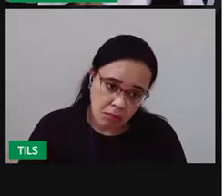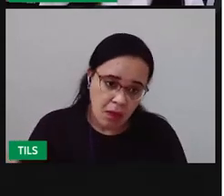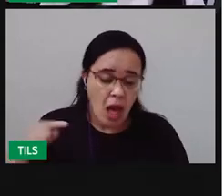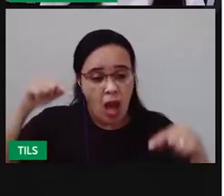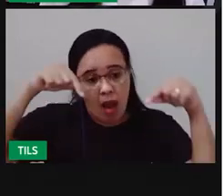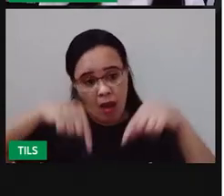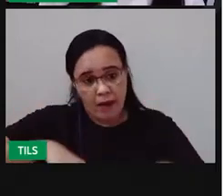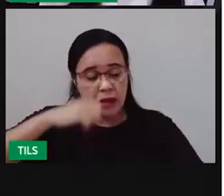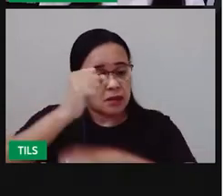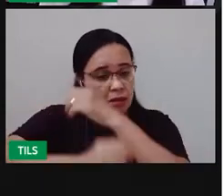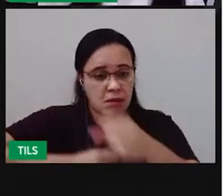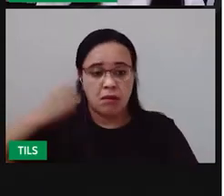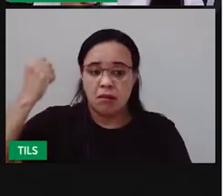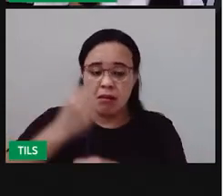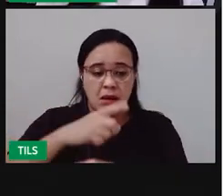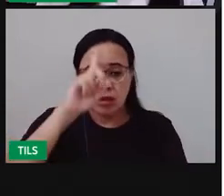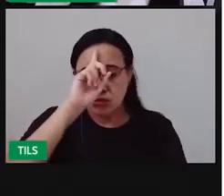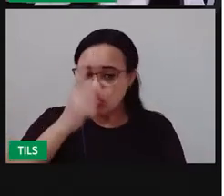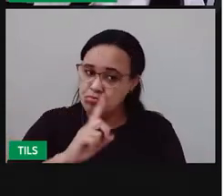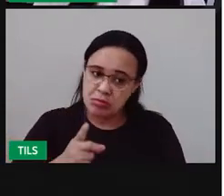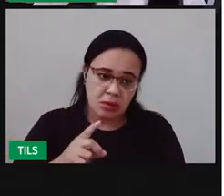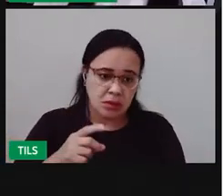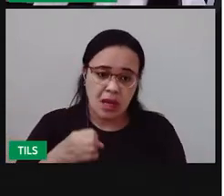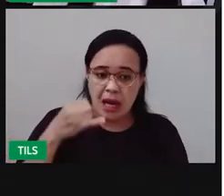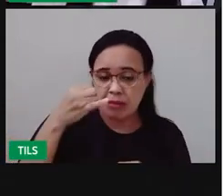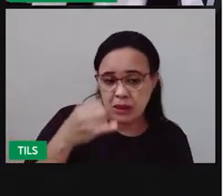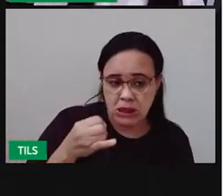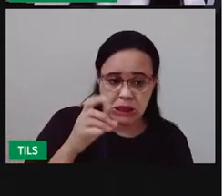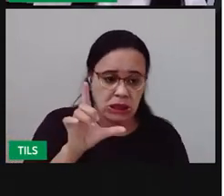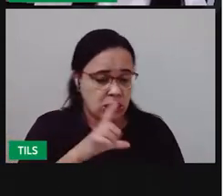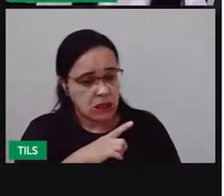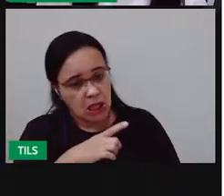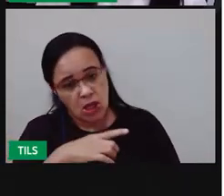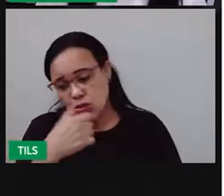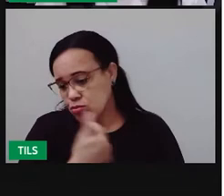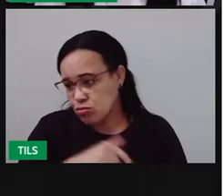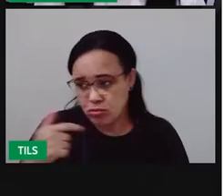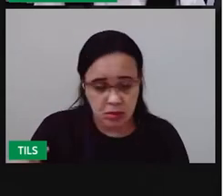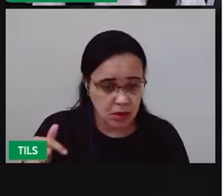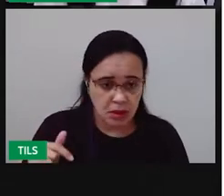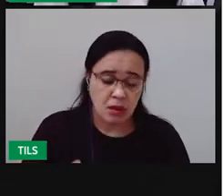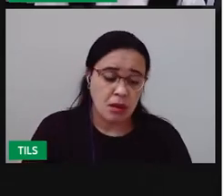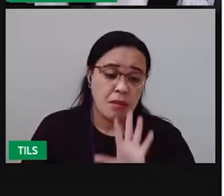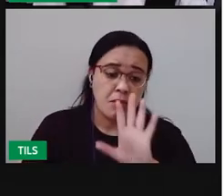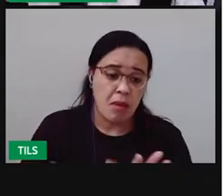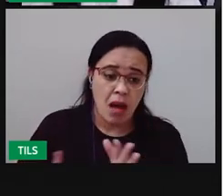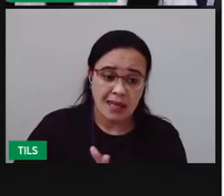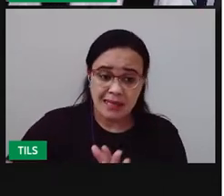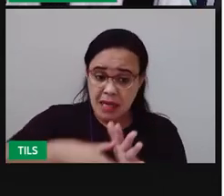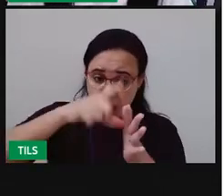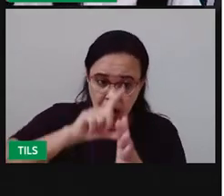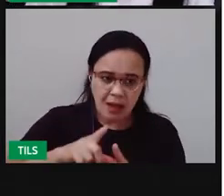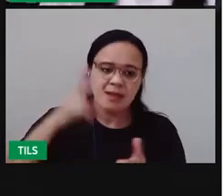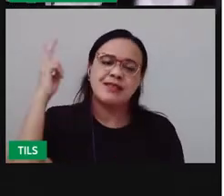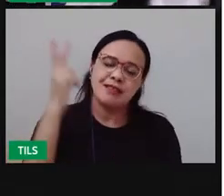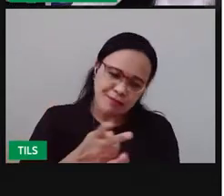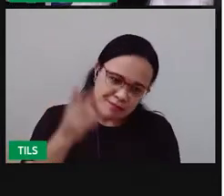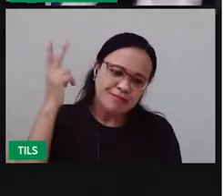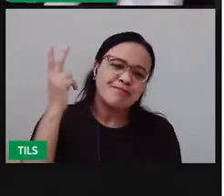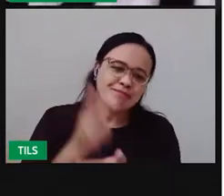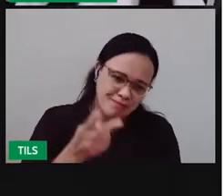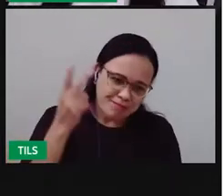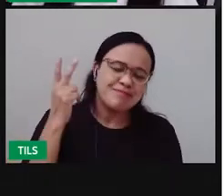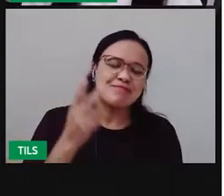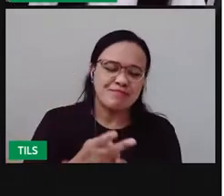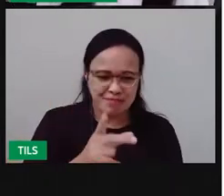até 2020 até 2019 até 2019 ocorreu todos os anos e ela é